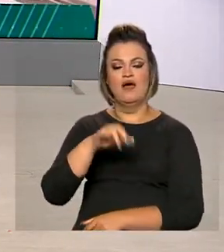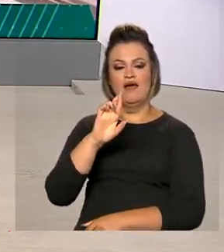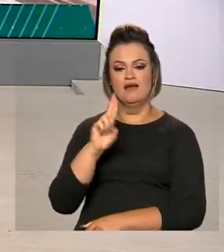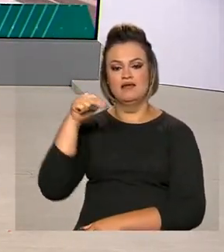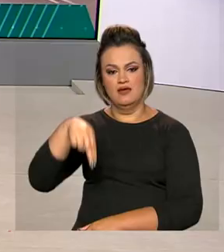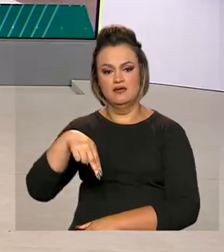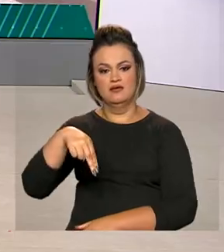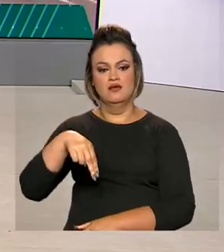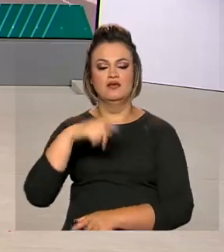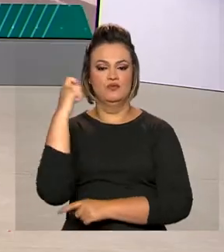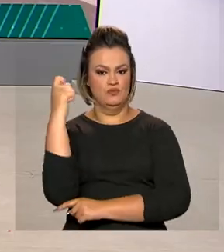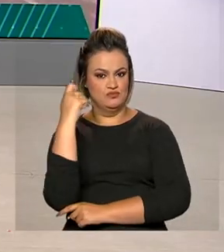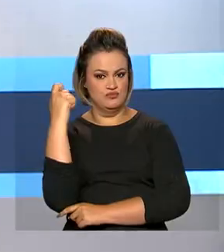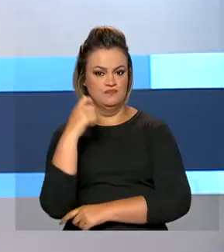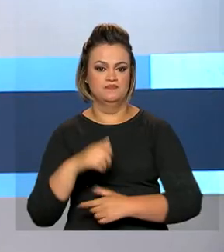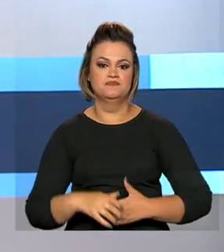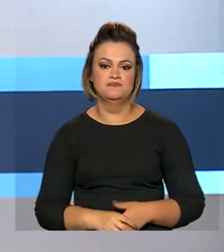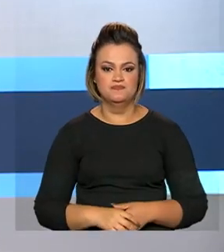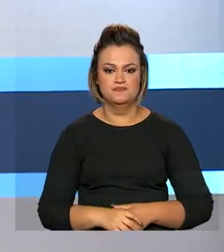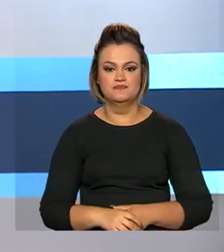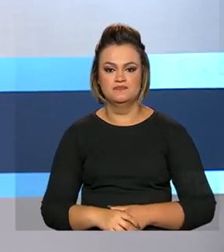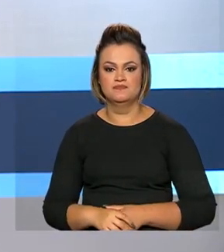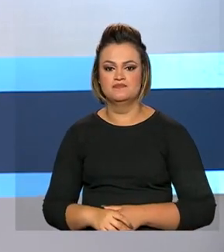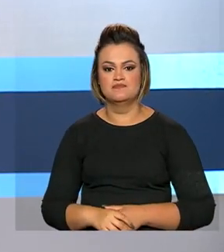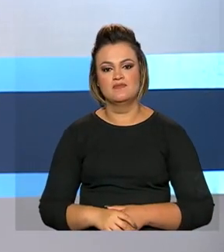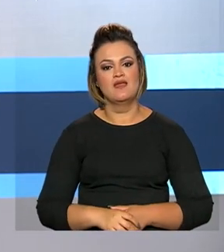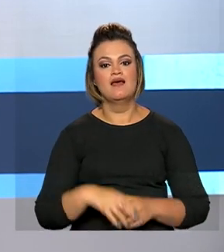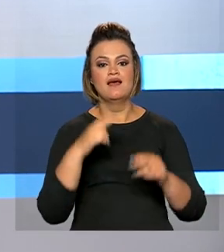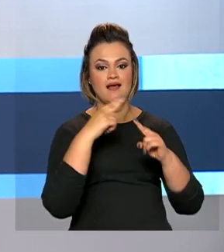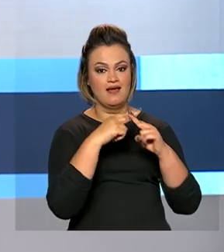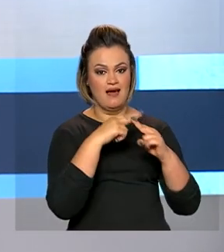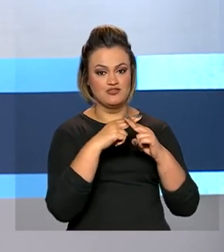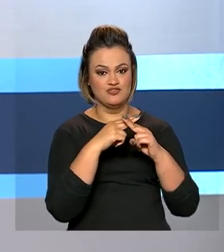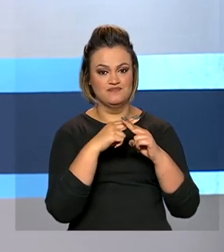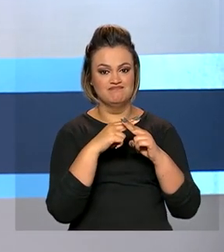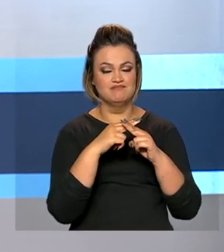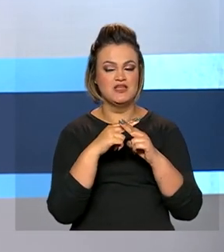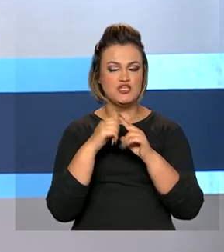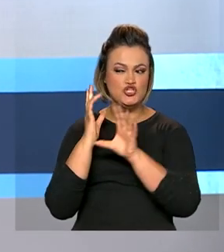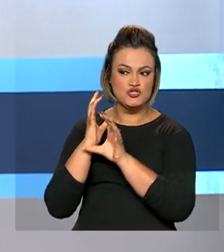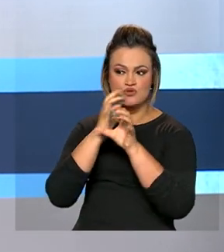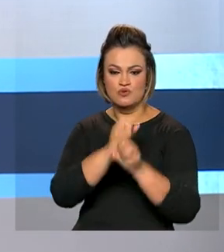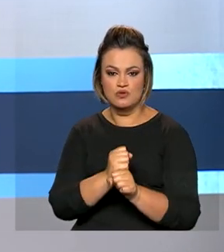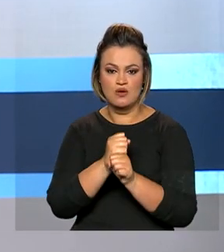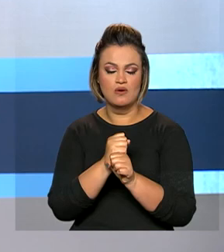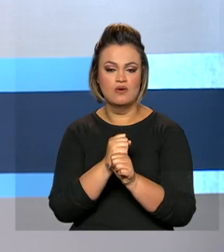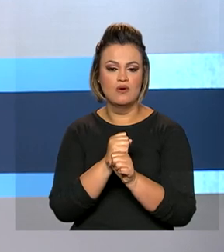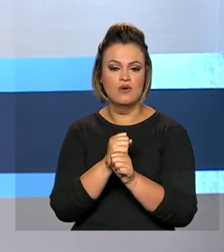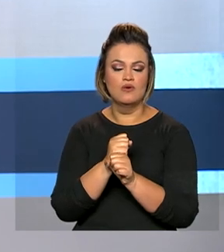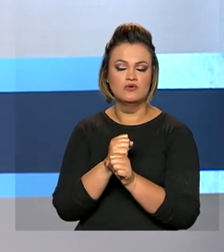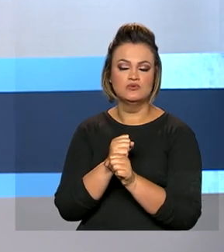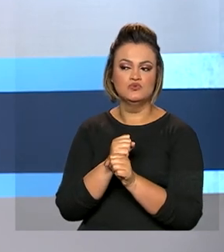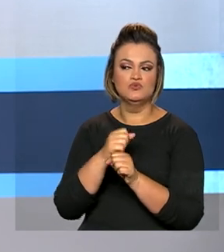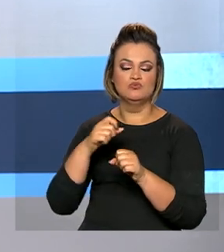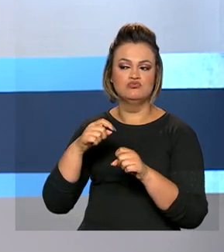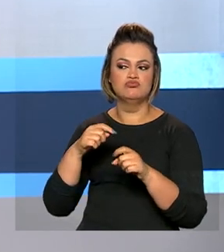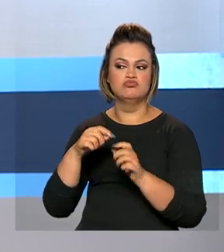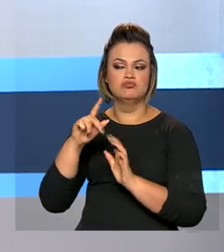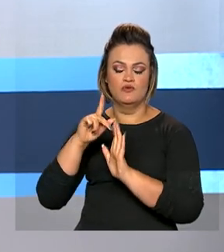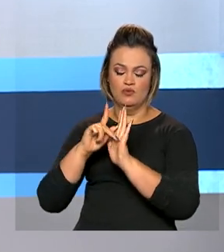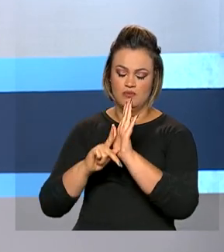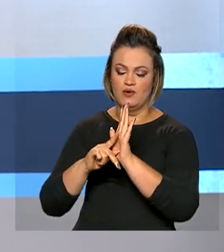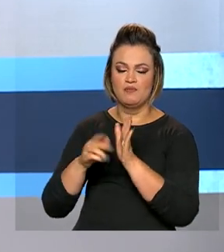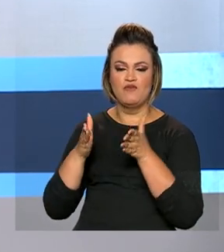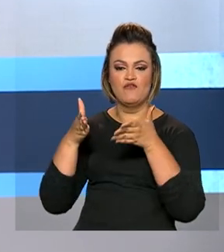Norte e Rio Grande do Sul. A Caixa fez um balanço dos números iniciais do programa Caixa para